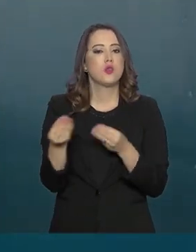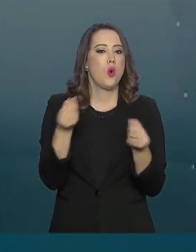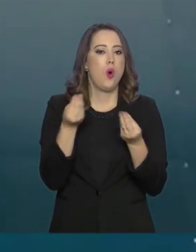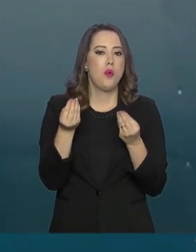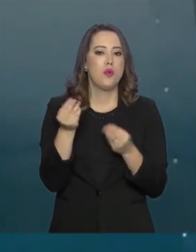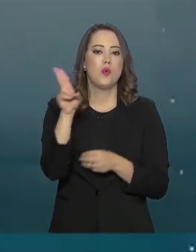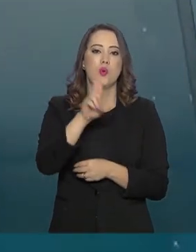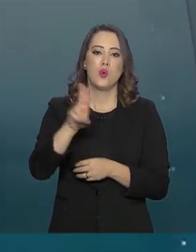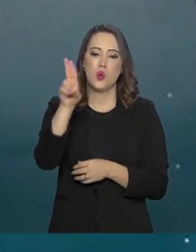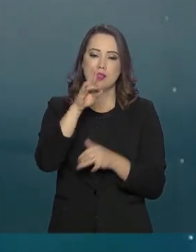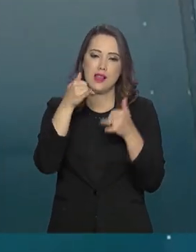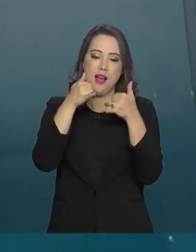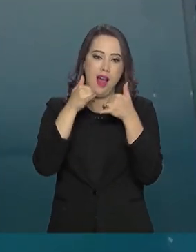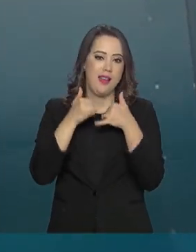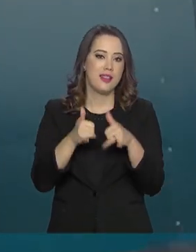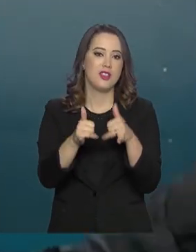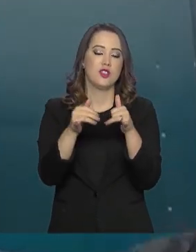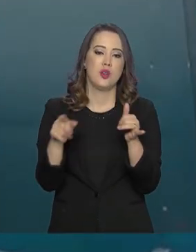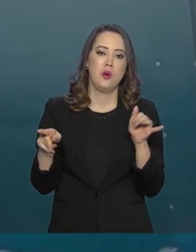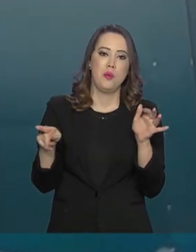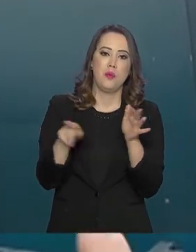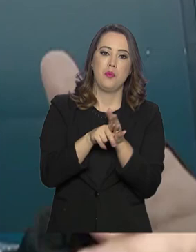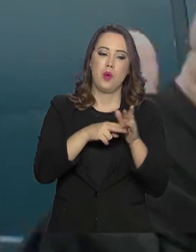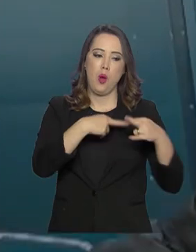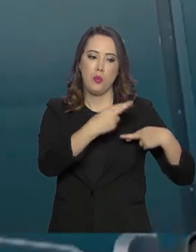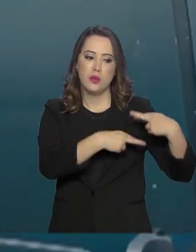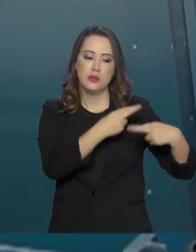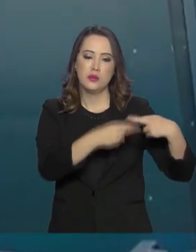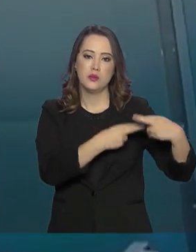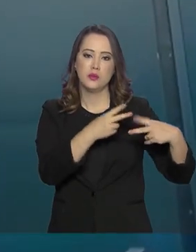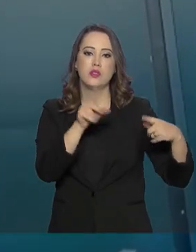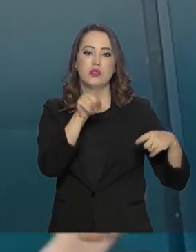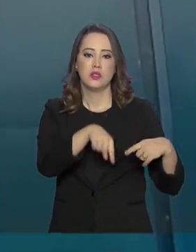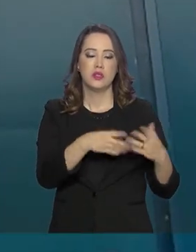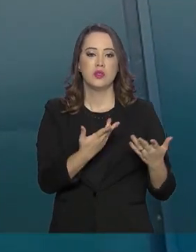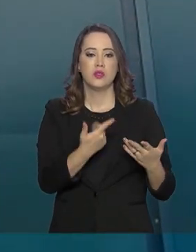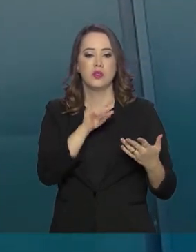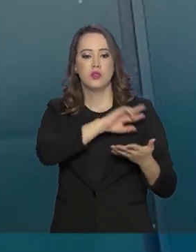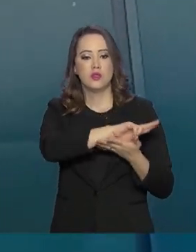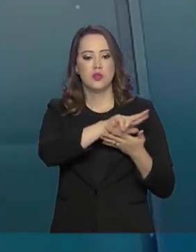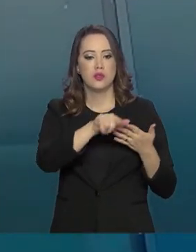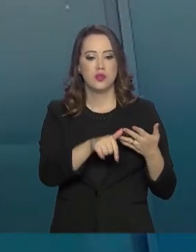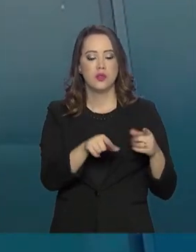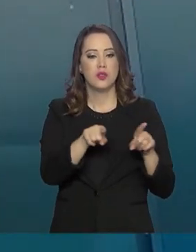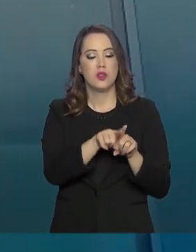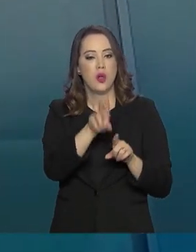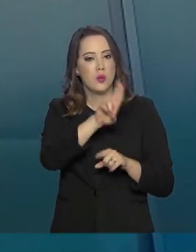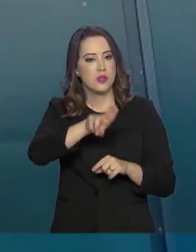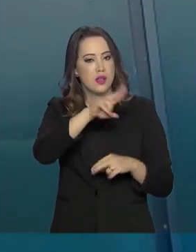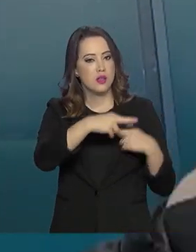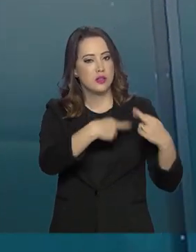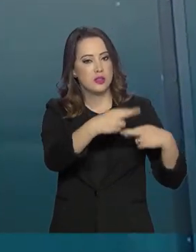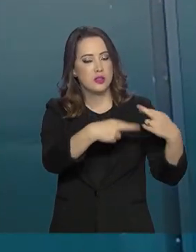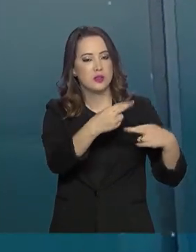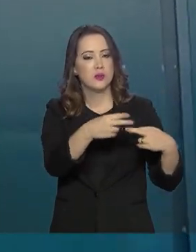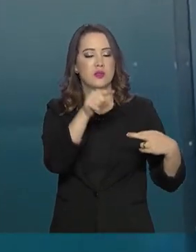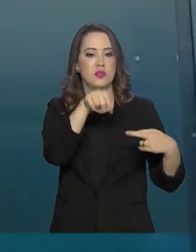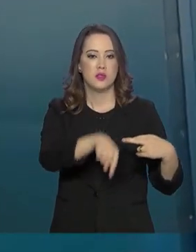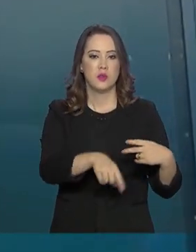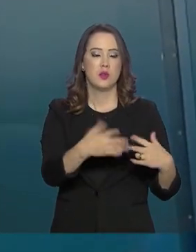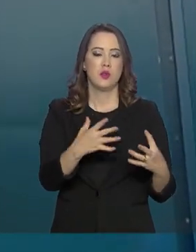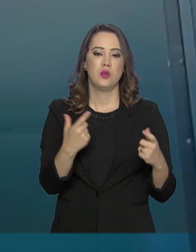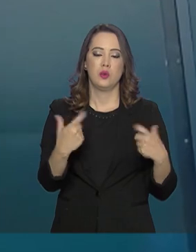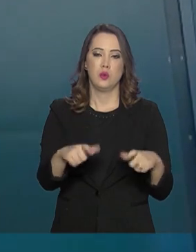a energia e o calor que é gerado dos geradores que servem para funcionar, são utilizados para funcionar a base aqui